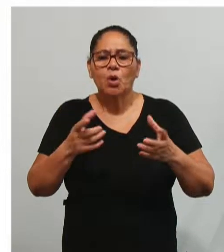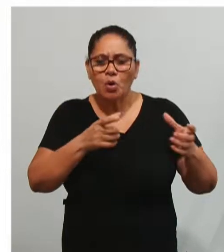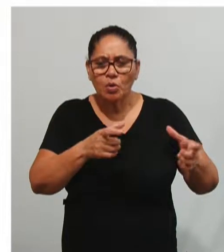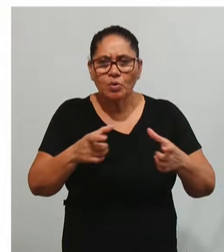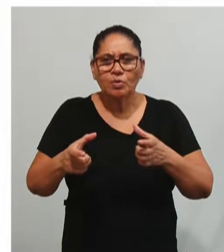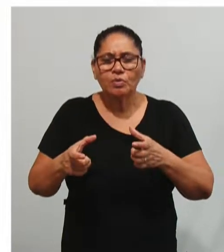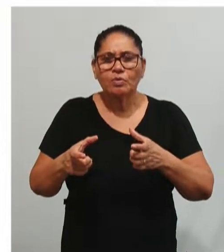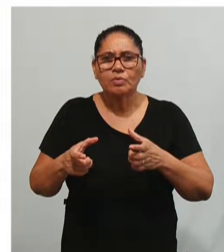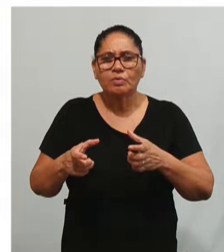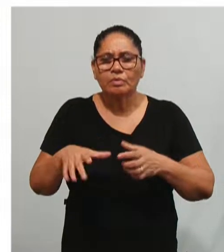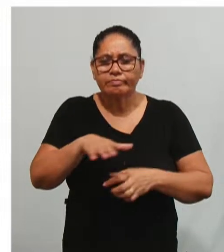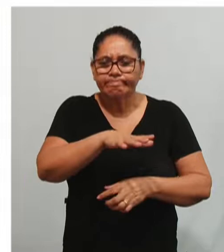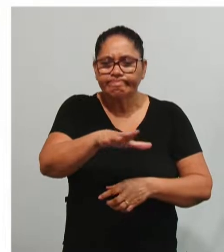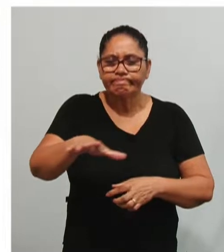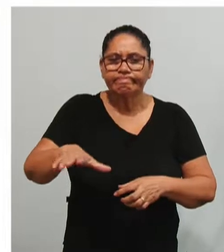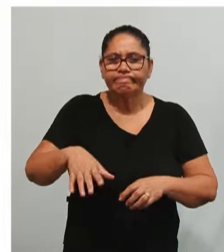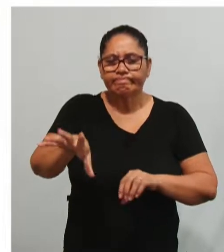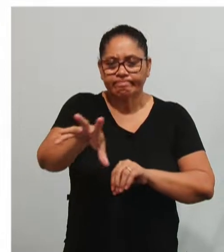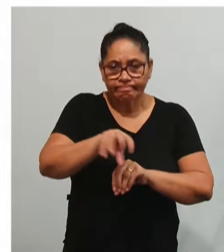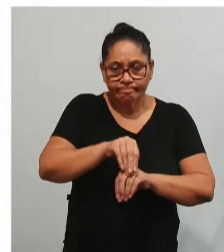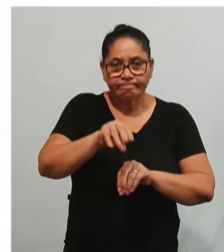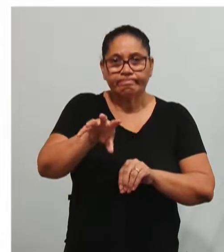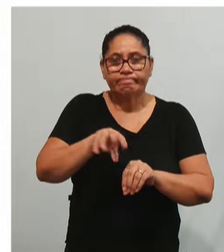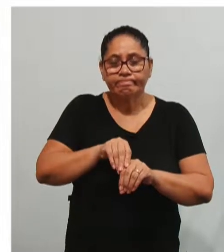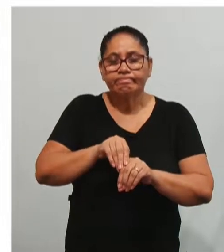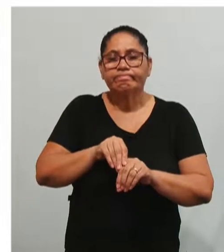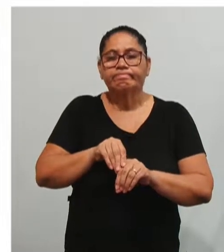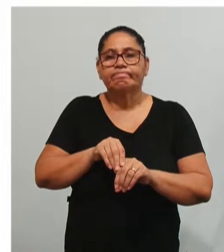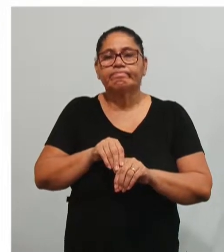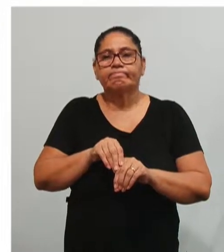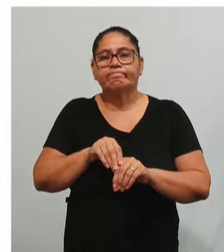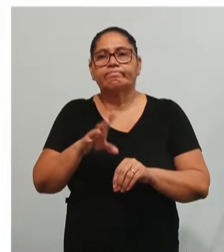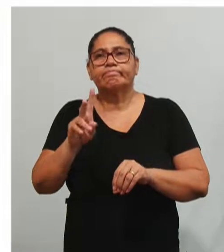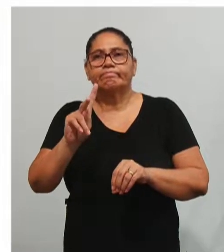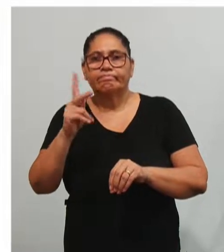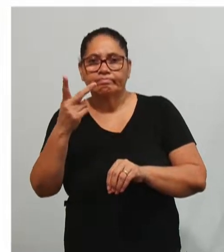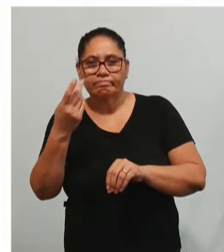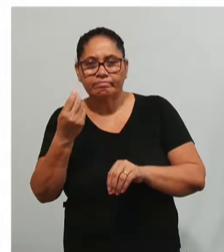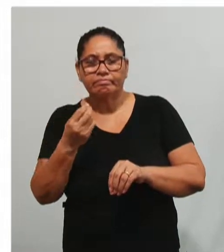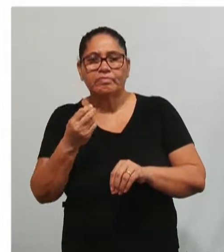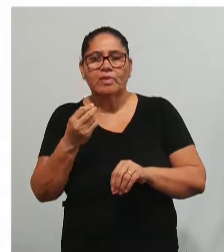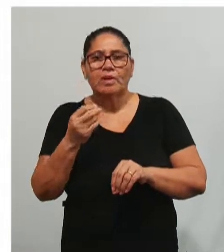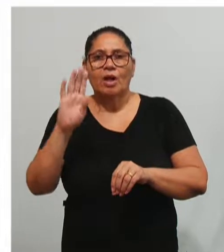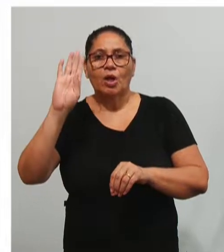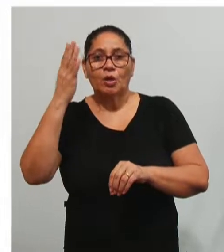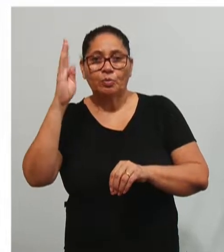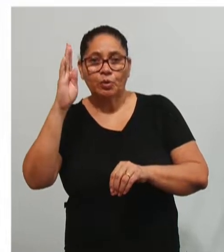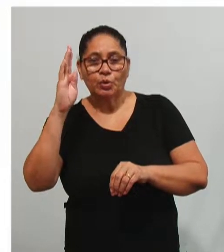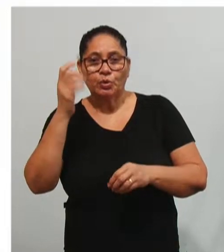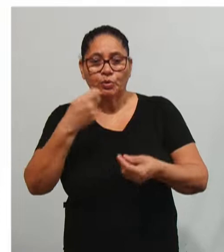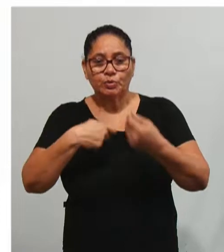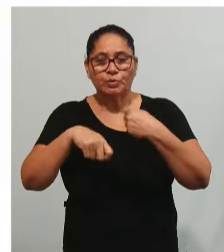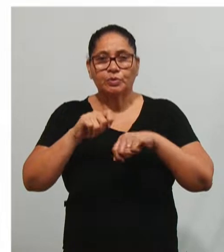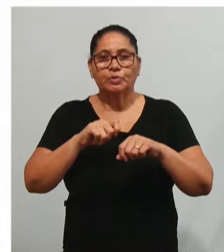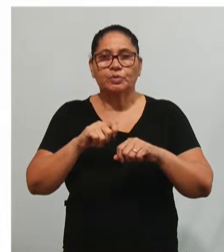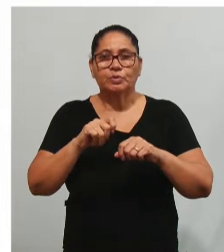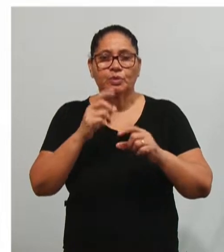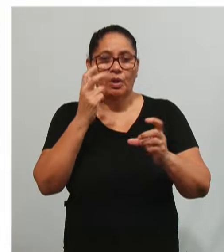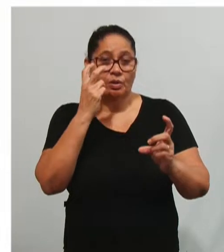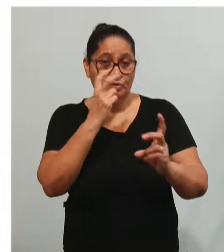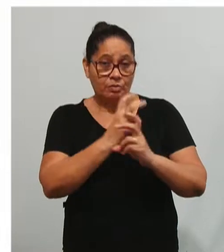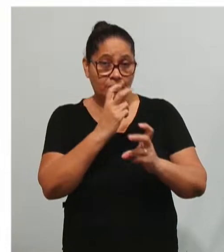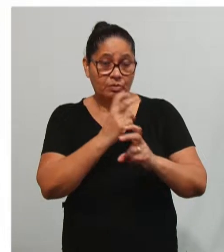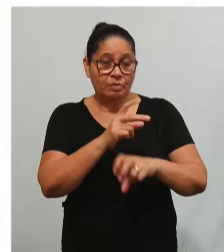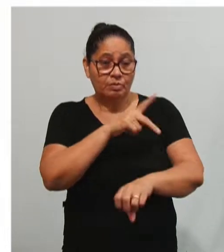De alguns campos do conhecimento pontuais, como a antropologia, a biologia, a economia, a engenharia, a